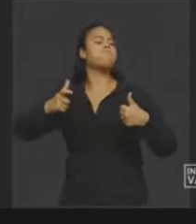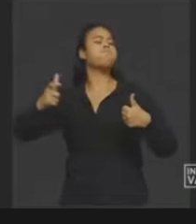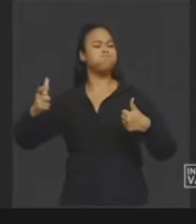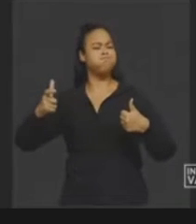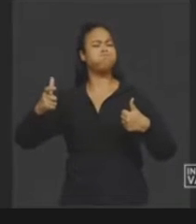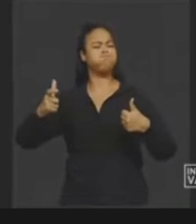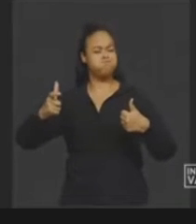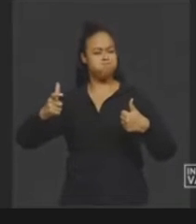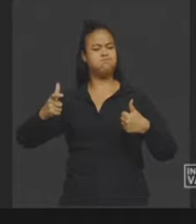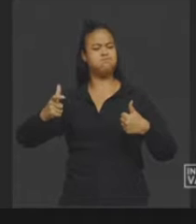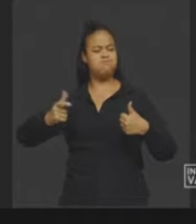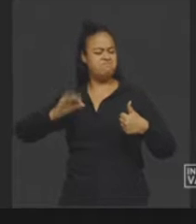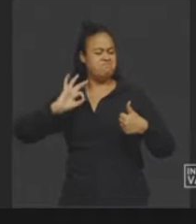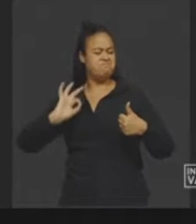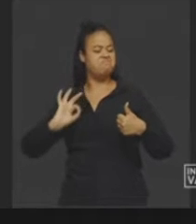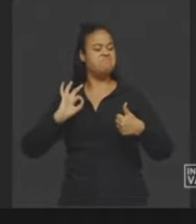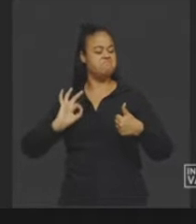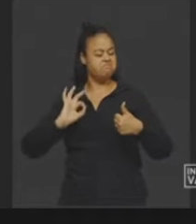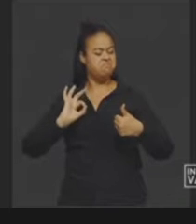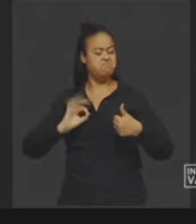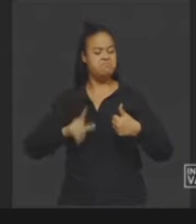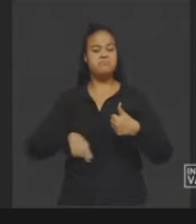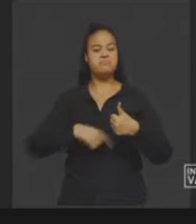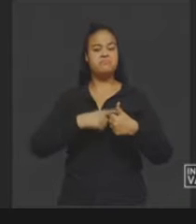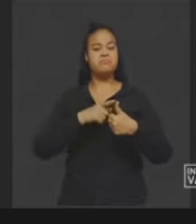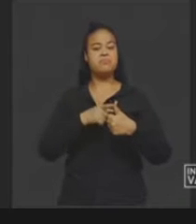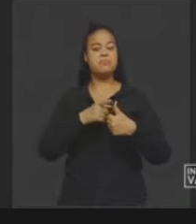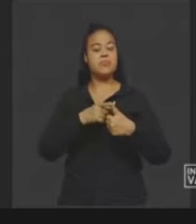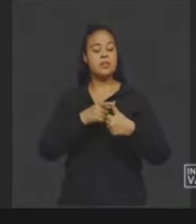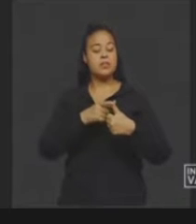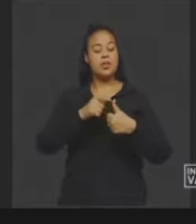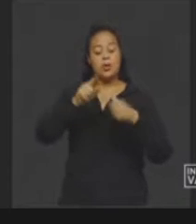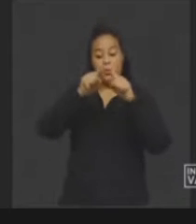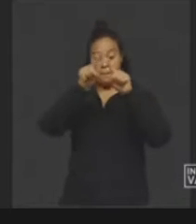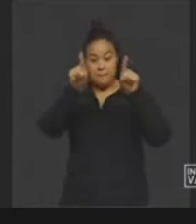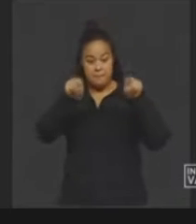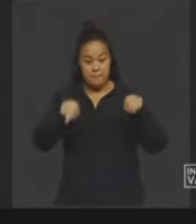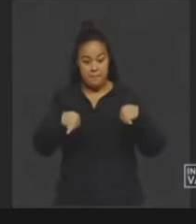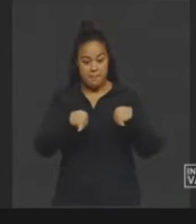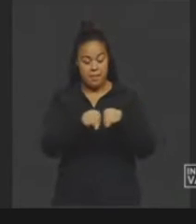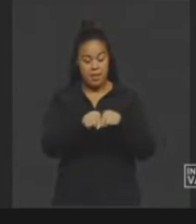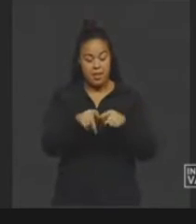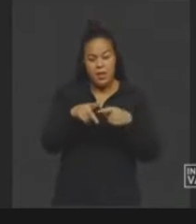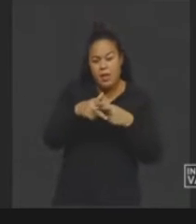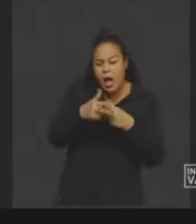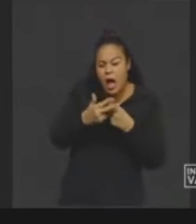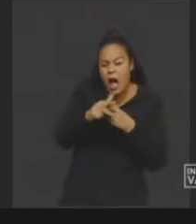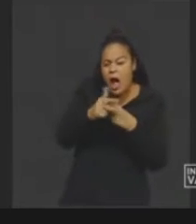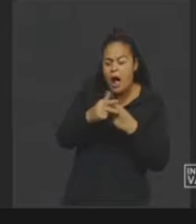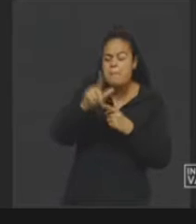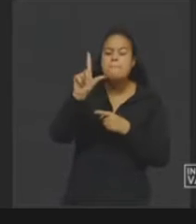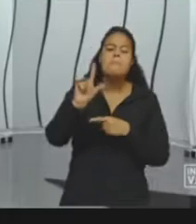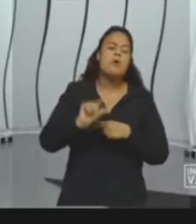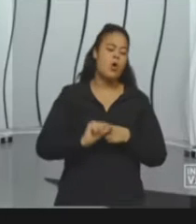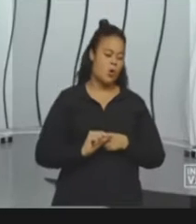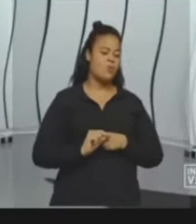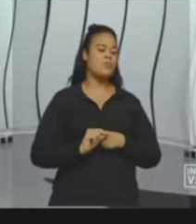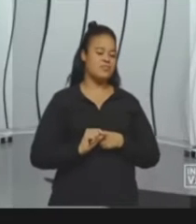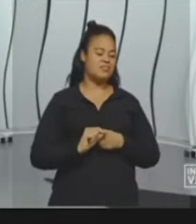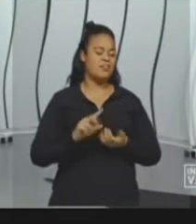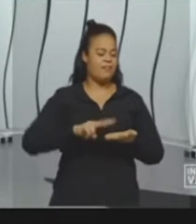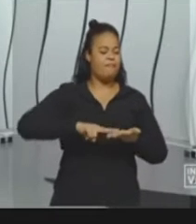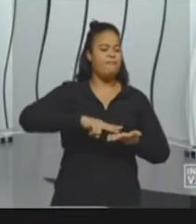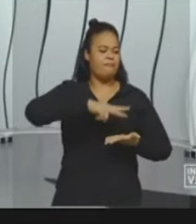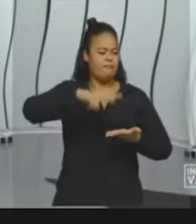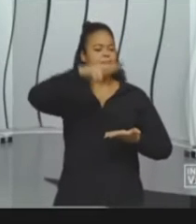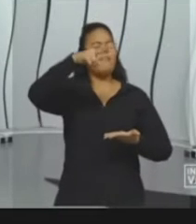Muito eficiente. E os painéis exigem pouca manutenção. Então, está aqui algumas vantagens